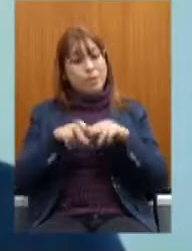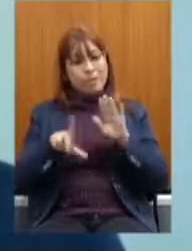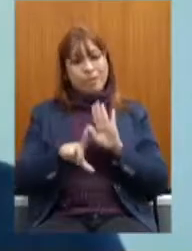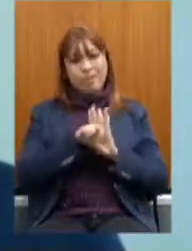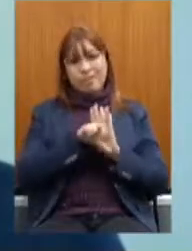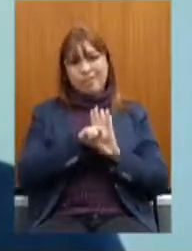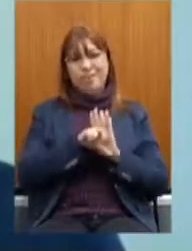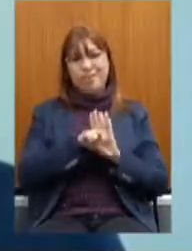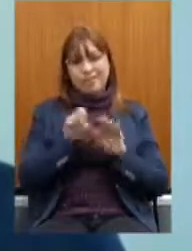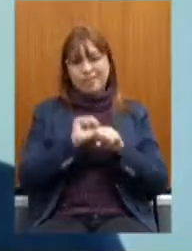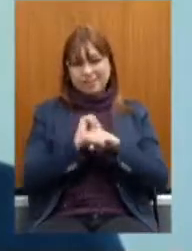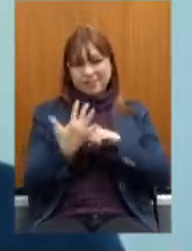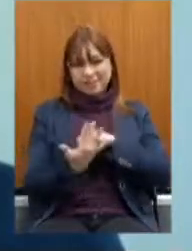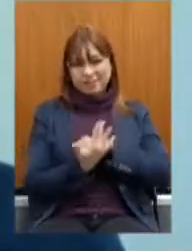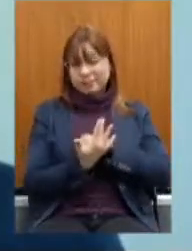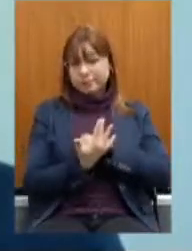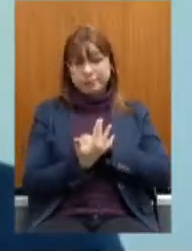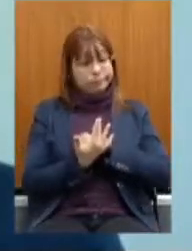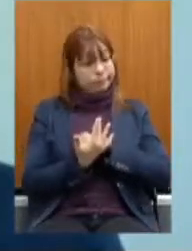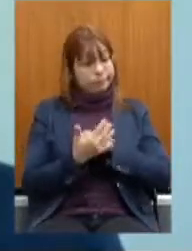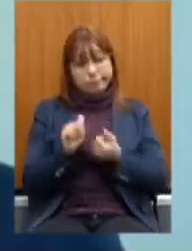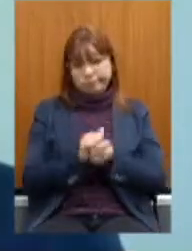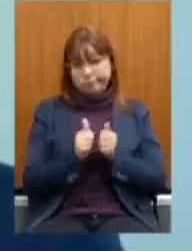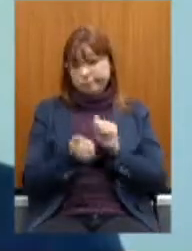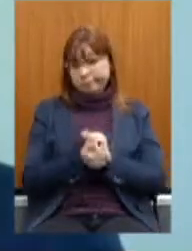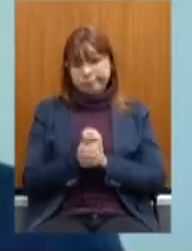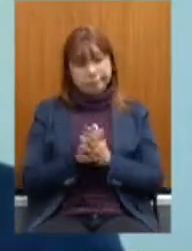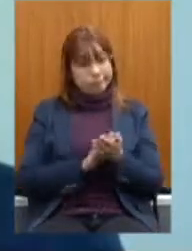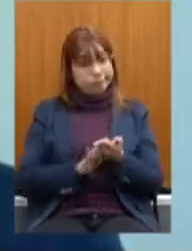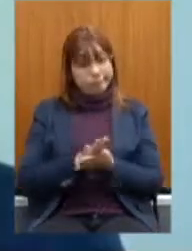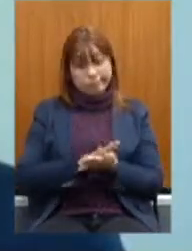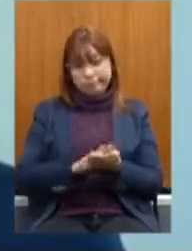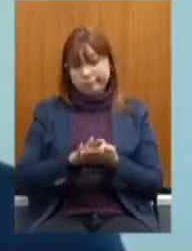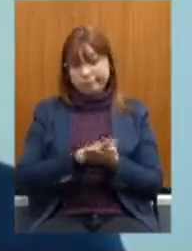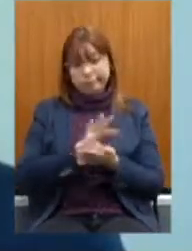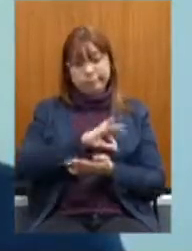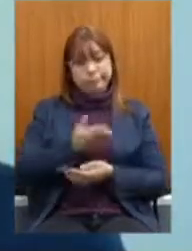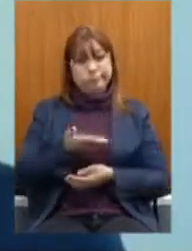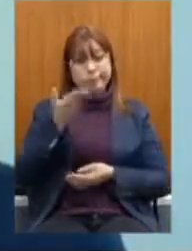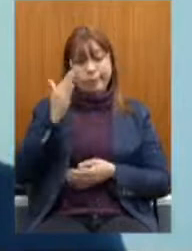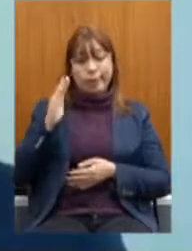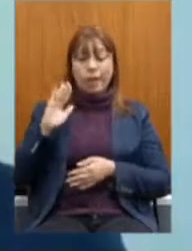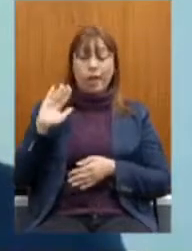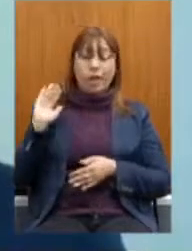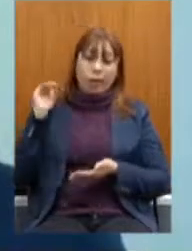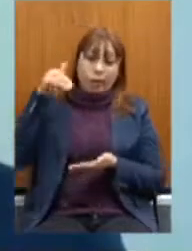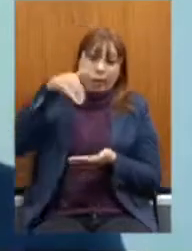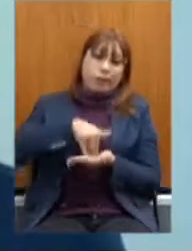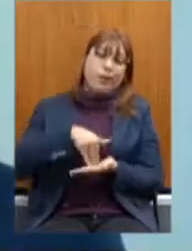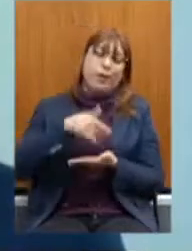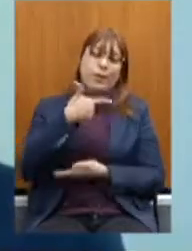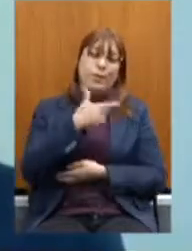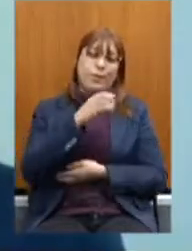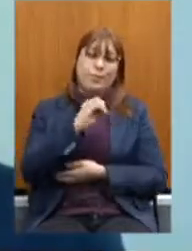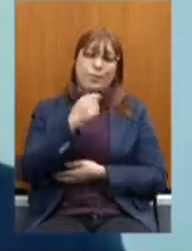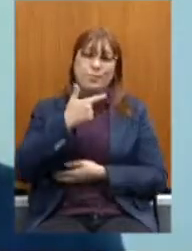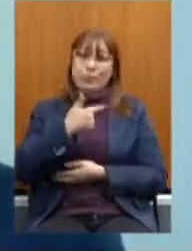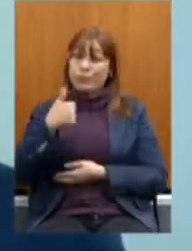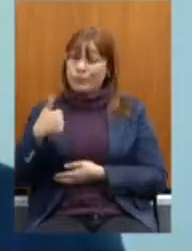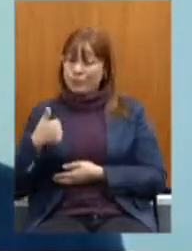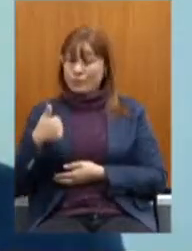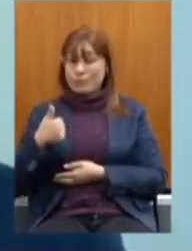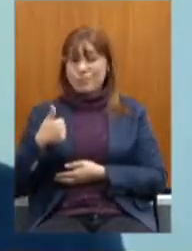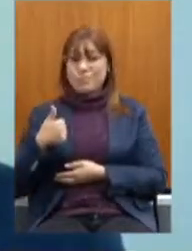não teremos Nenhum tipo De reajuste Até o final De 2021 Tanto as progressões Quanto as